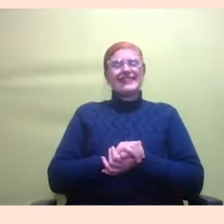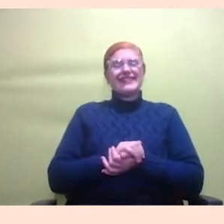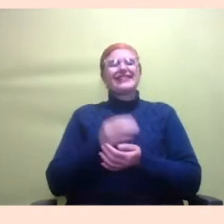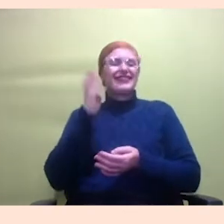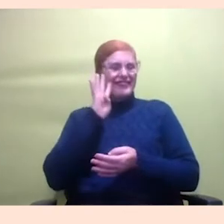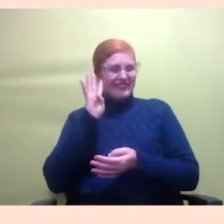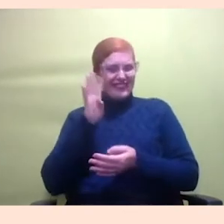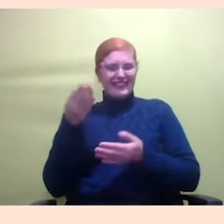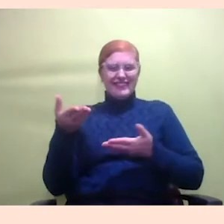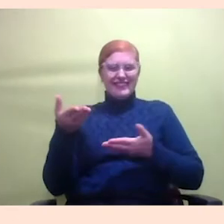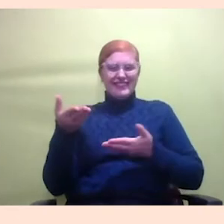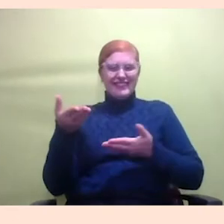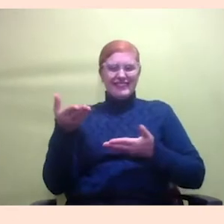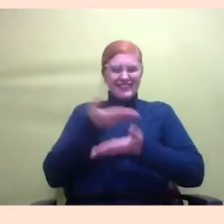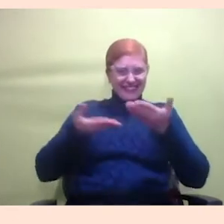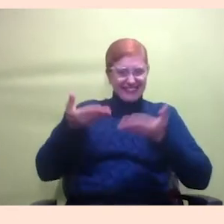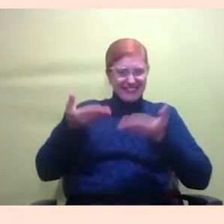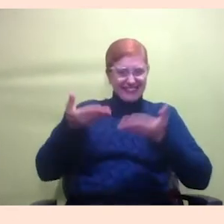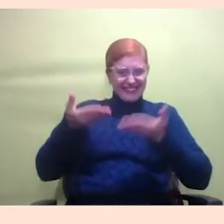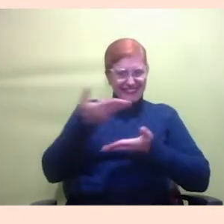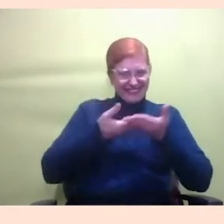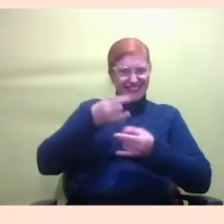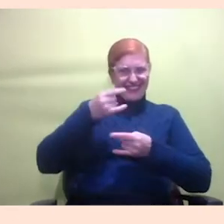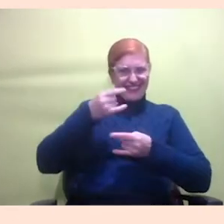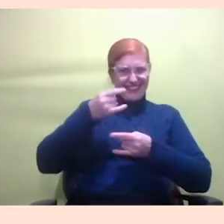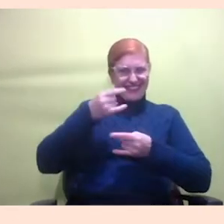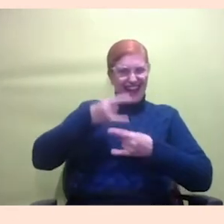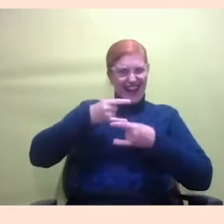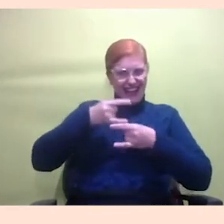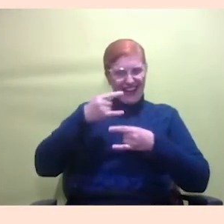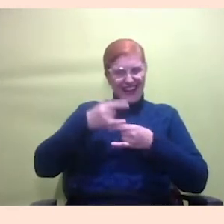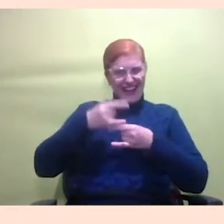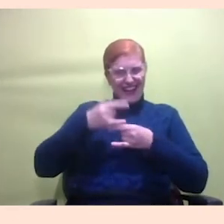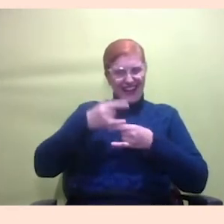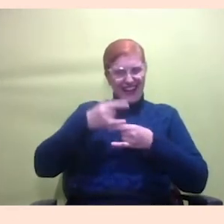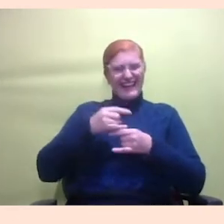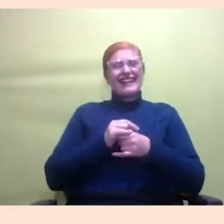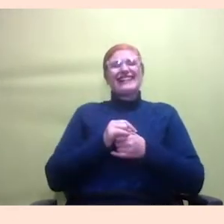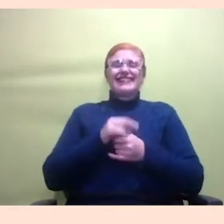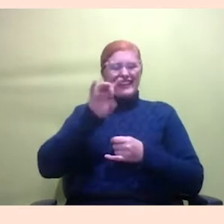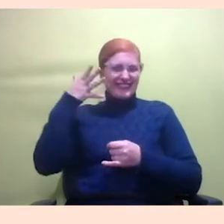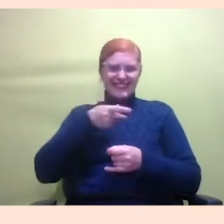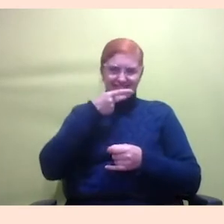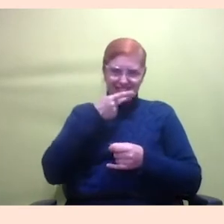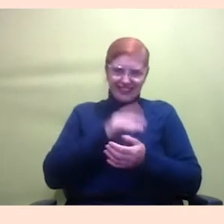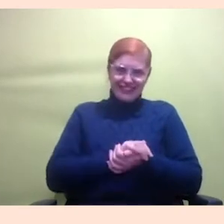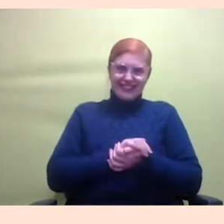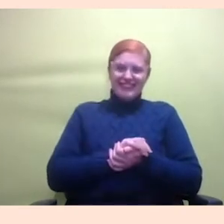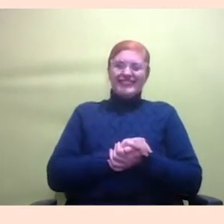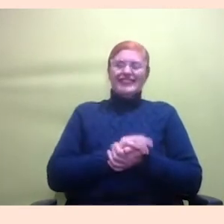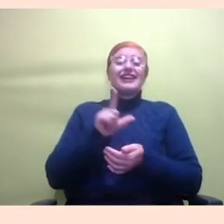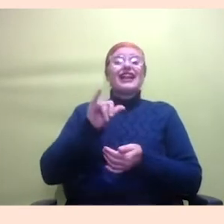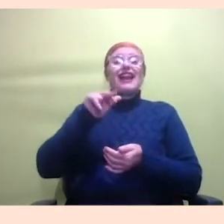faz live, primeiro passa para uma, depois para outra. Então, passar primeiro para a Laina, depois para a Isabela. Vai lá.